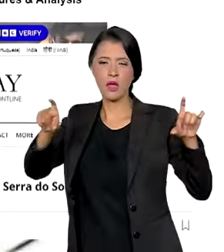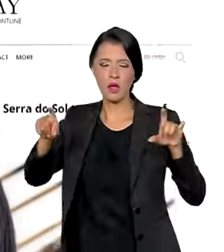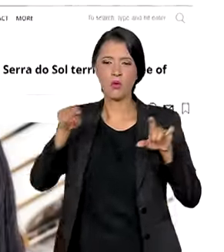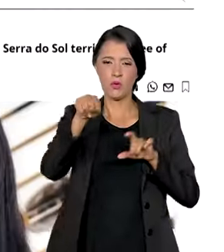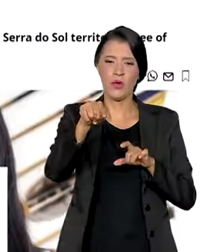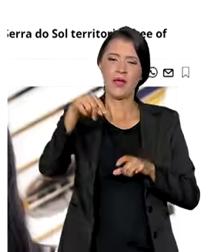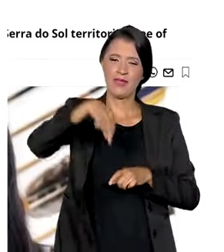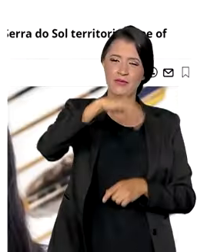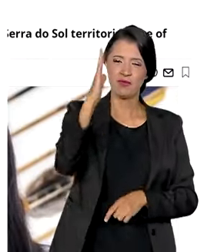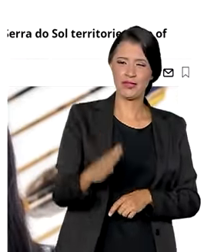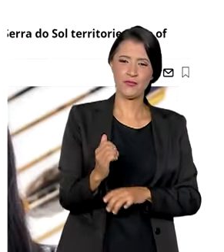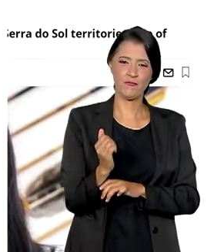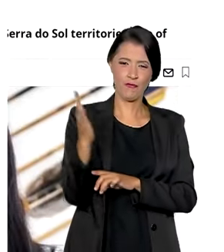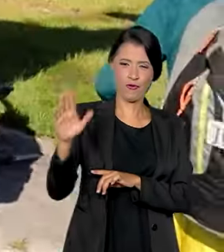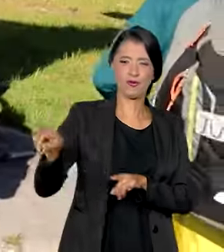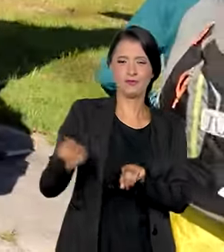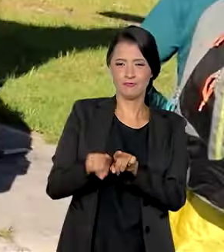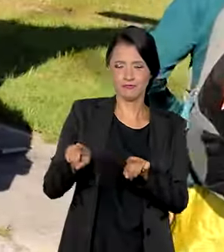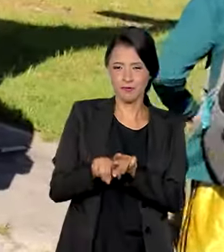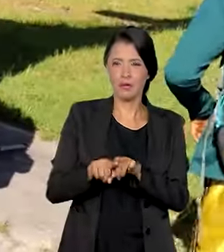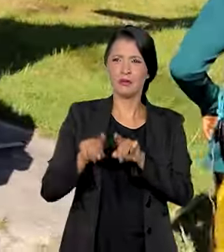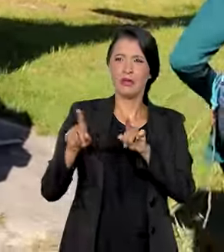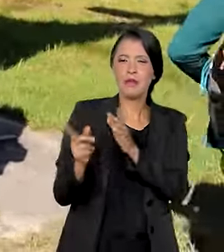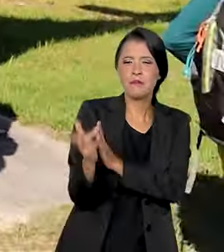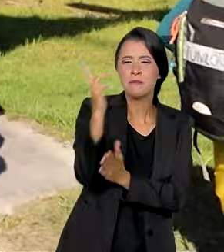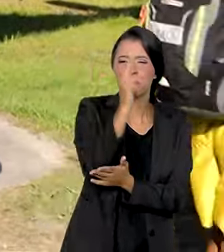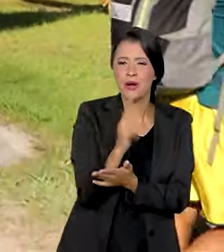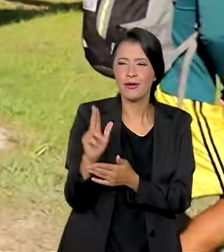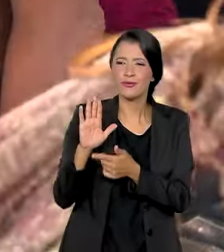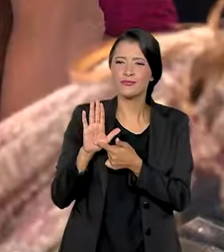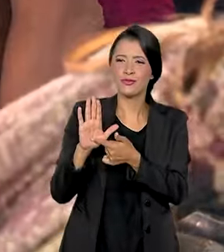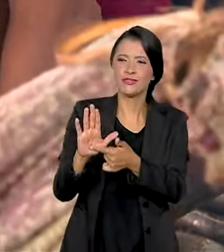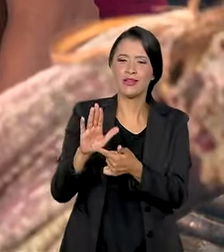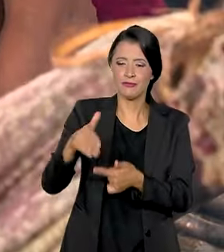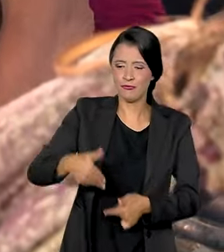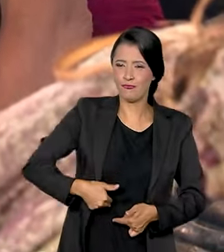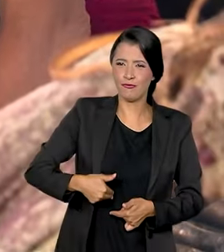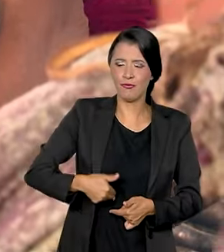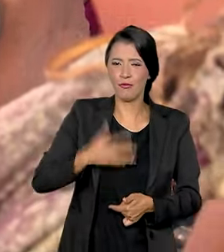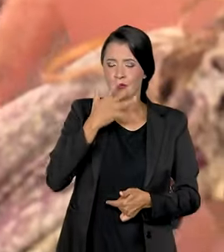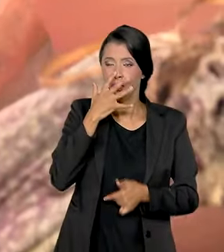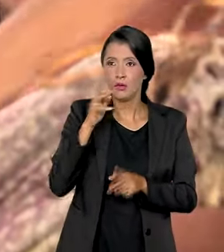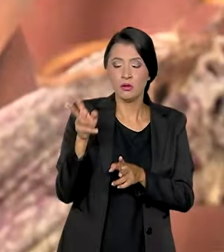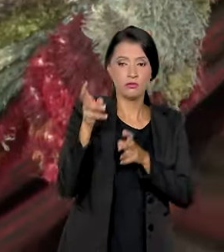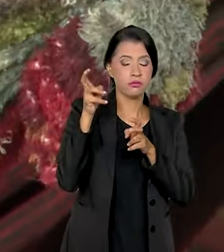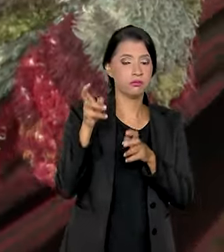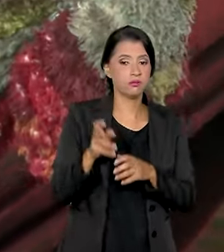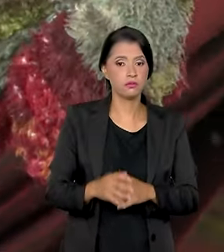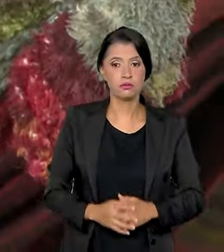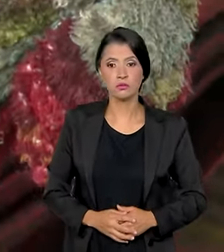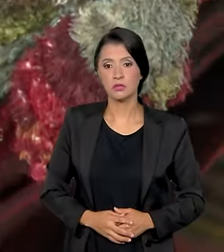Dentro e Fora do Brasil. A cada imagem, a fome mostrava sua pior face.